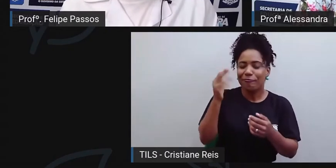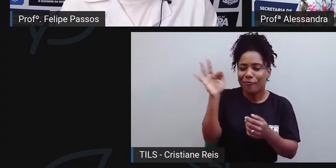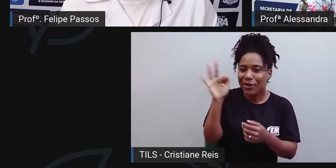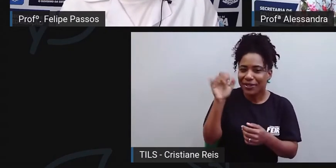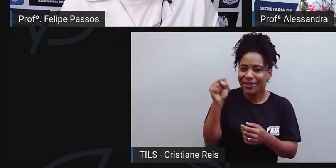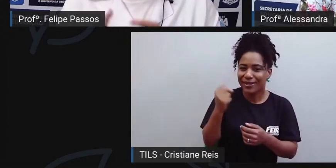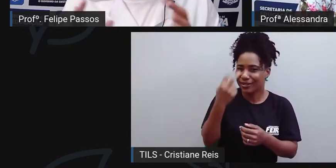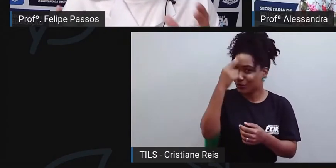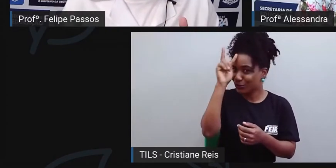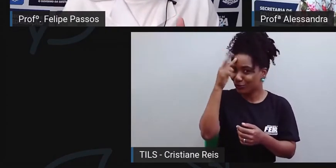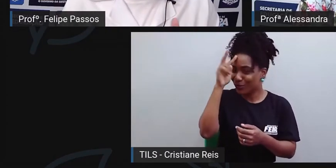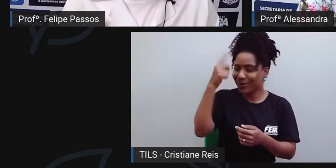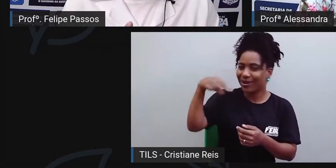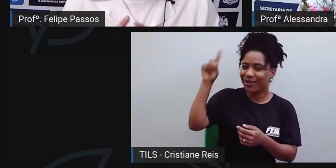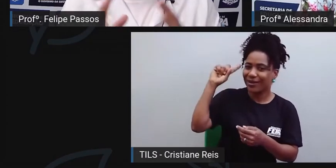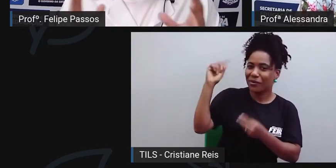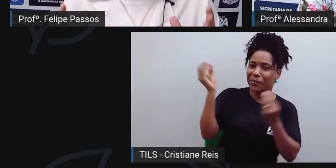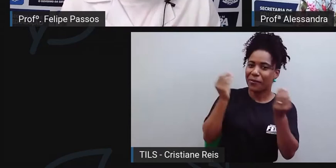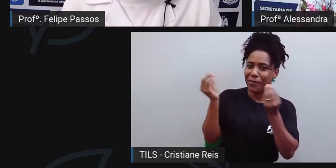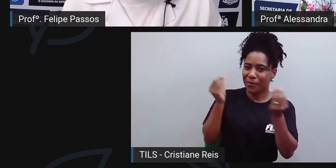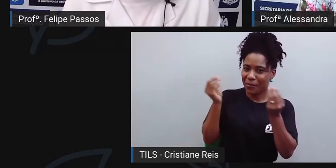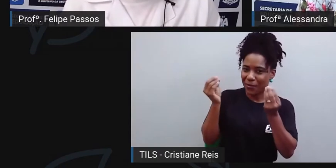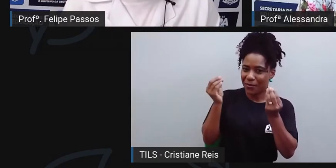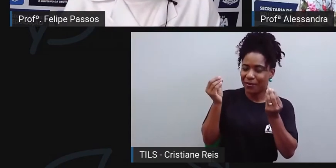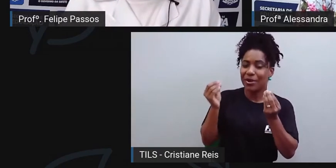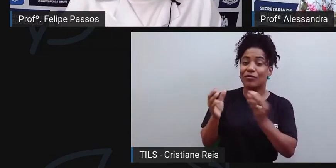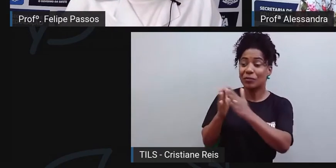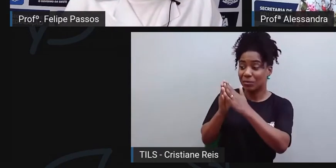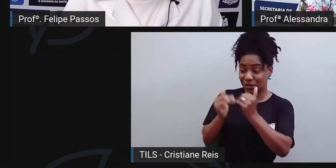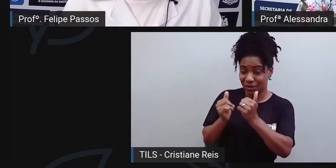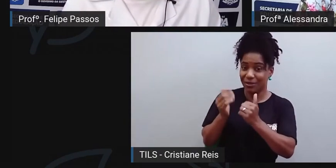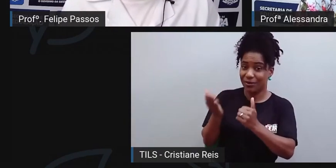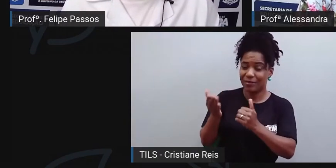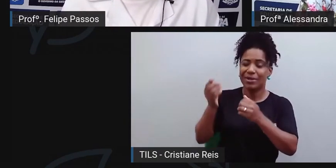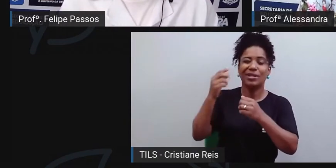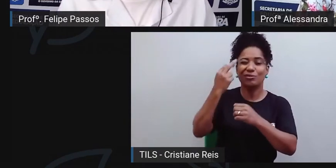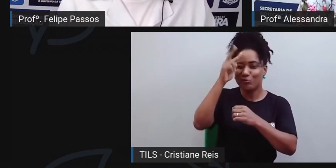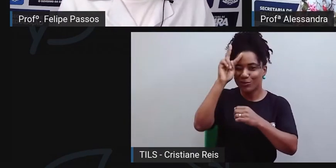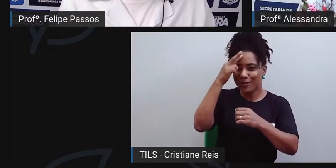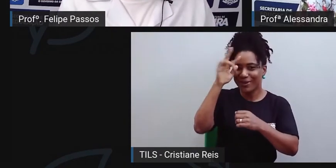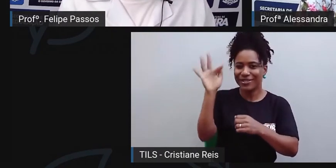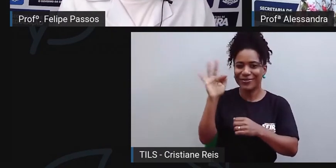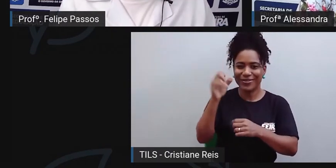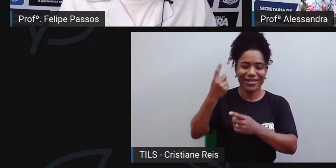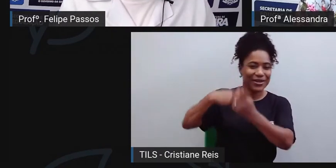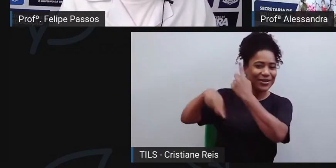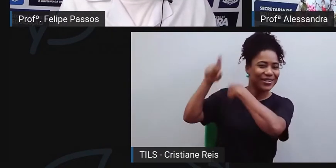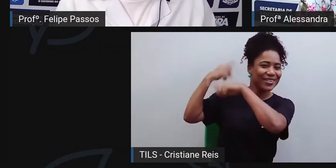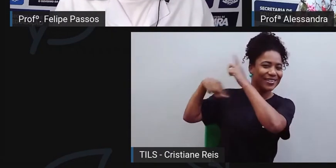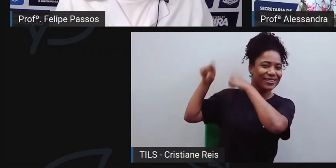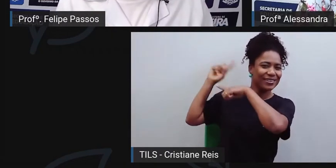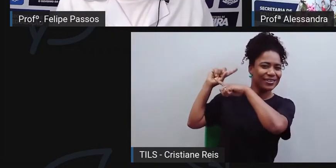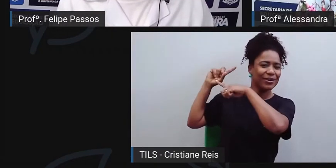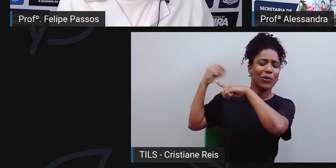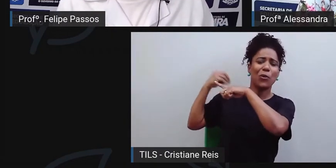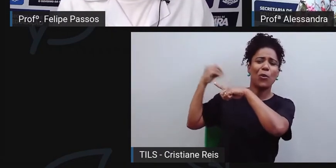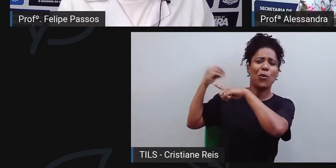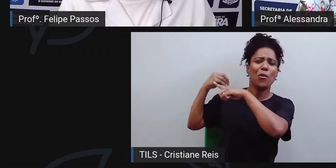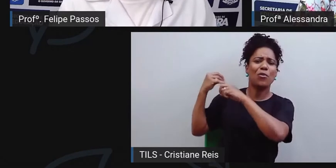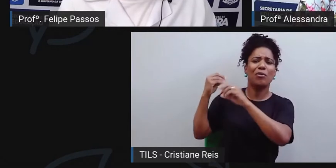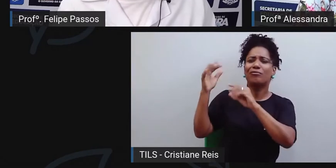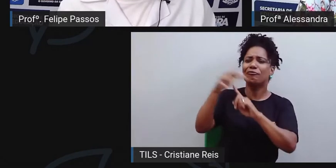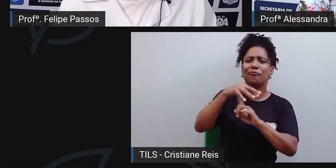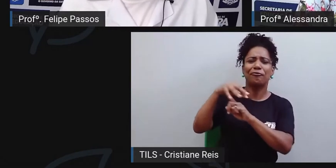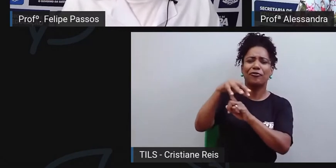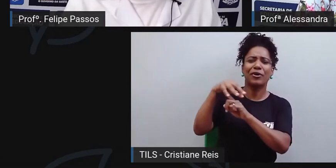te pedir para fazer um apanhado histórico, assim, né? Voltando especificamente para a questão das feiras,